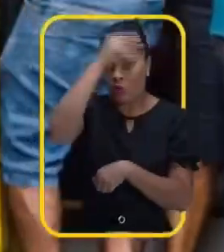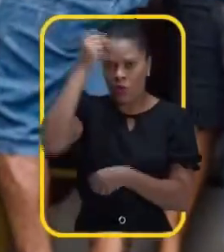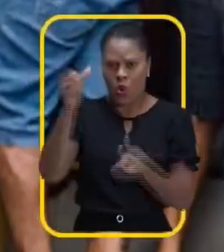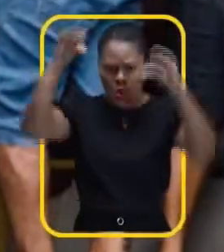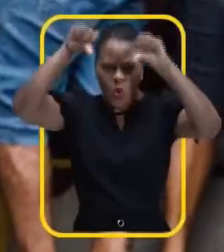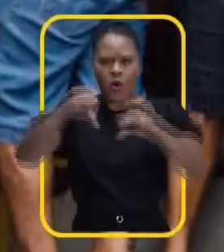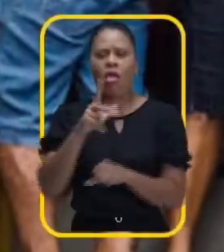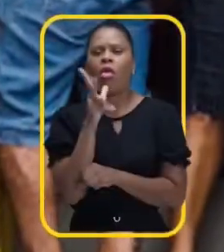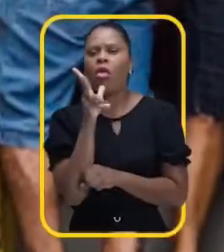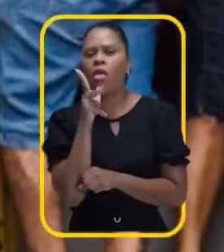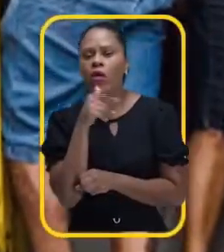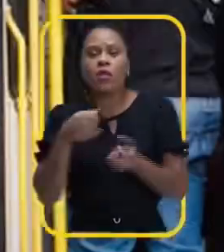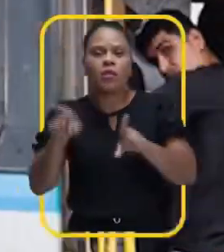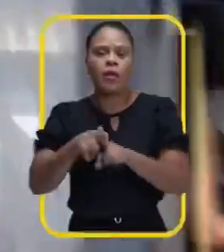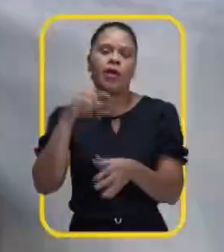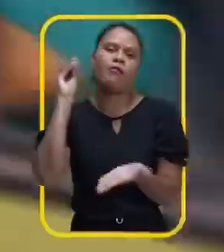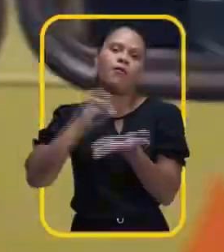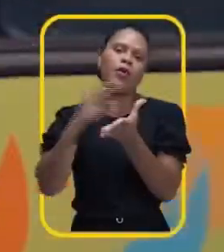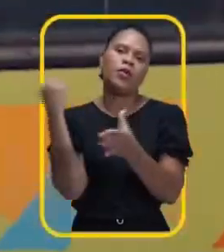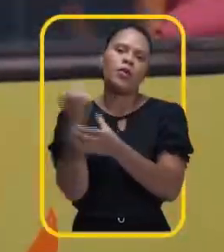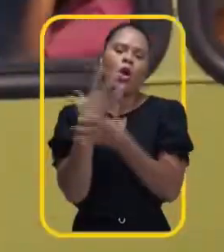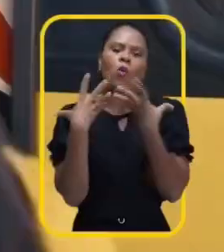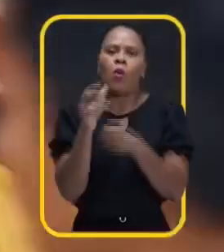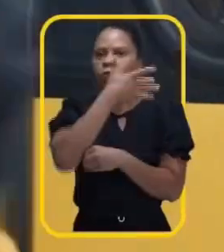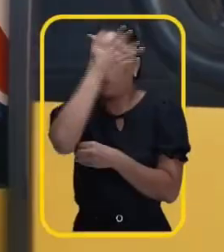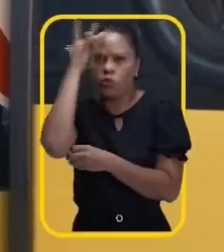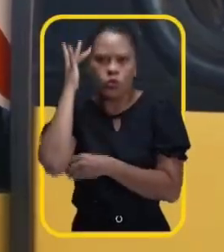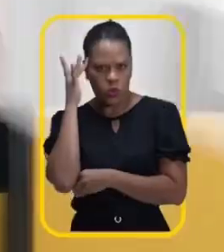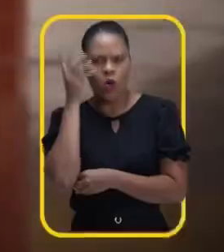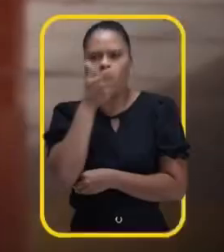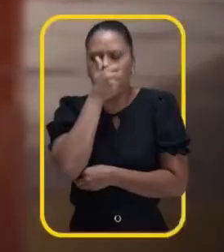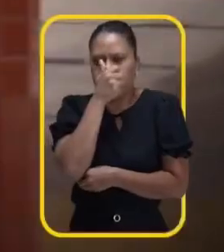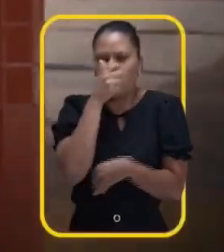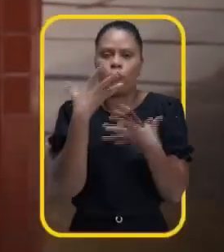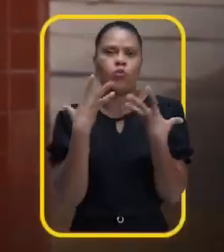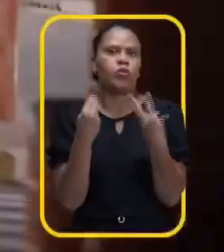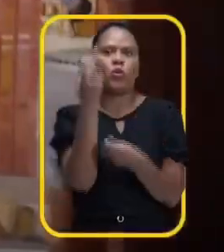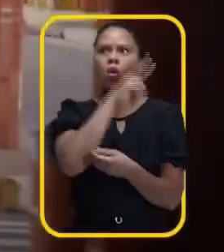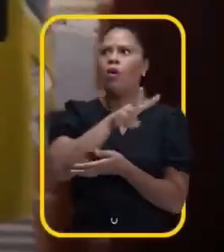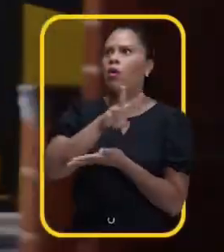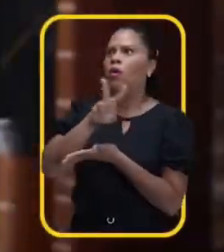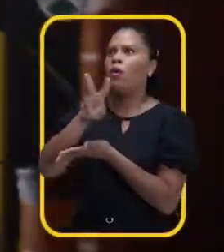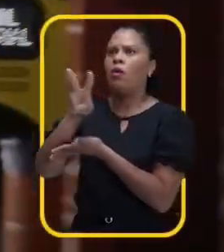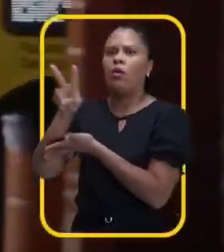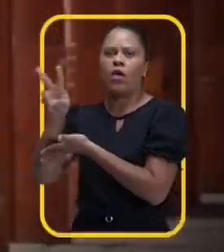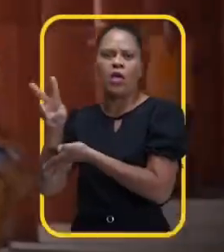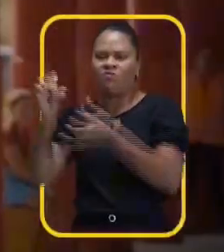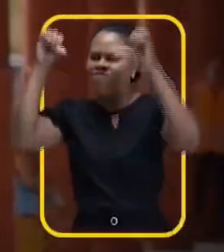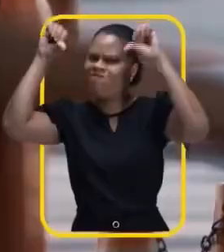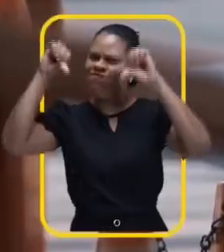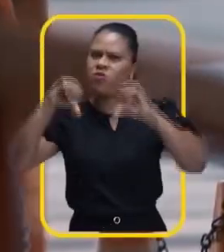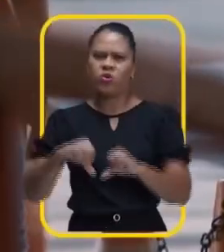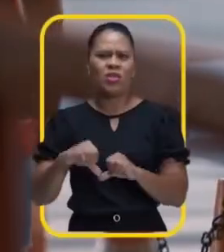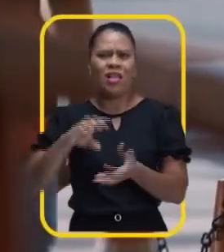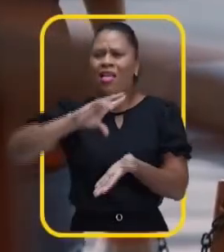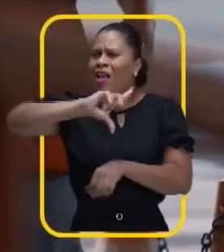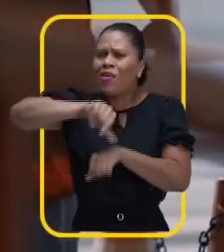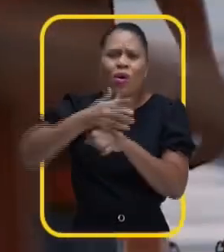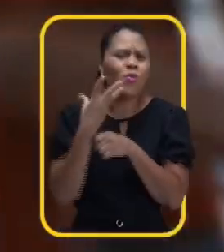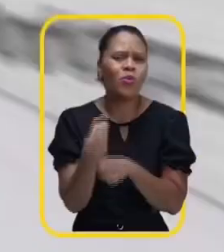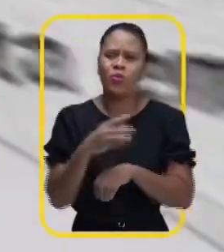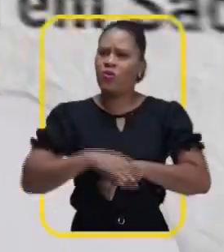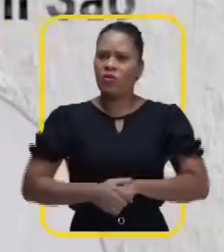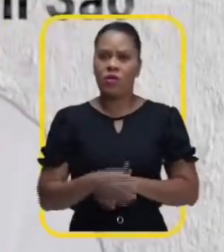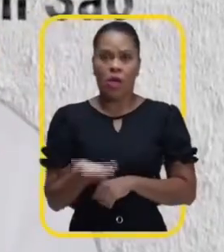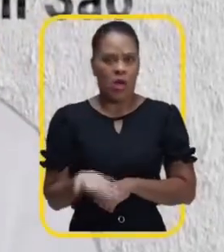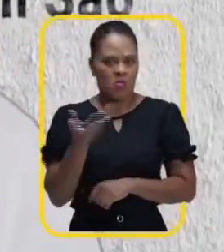ainda mais precário, demorado e inseguro. Cheio demais, lotado. Olha como esse aí está lotado, Está horrível. Está demorando demais